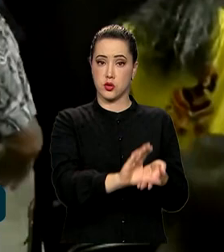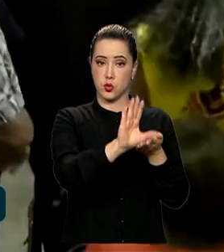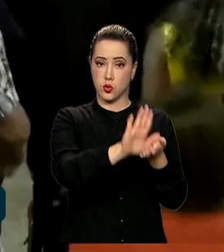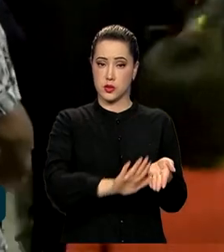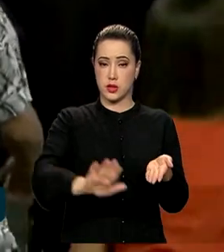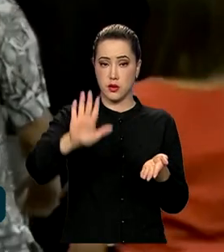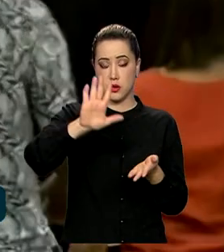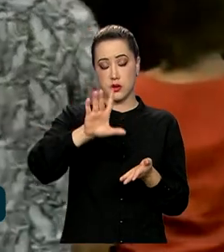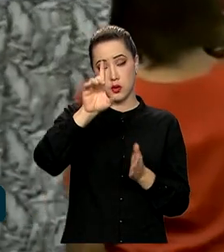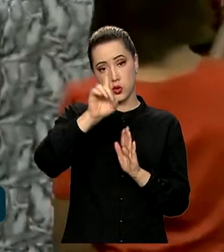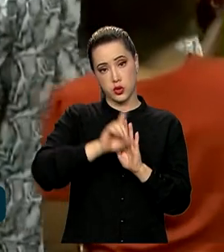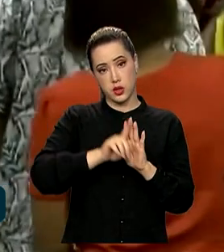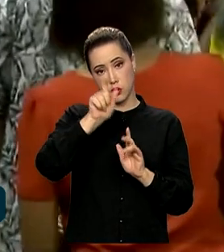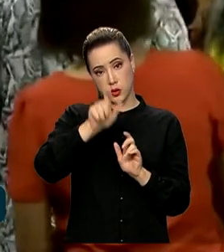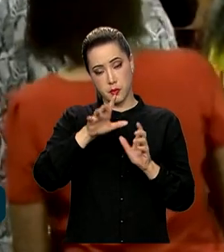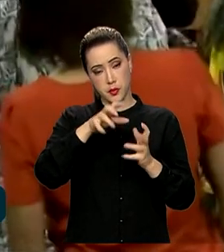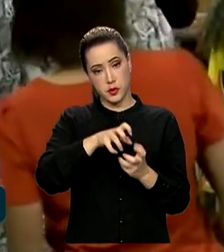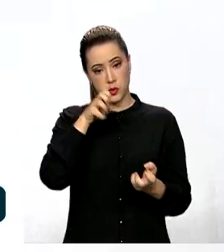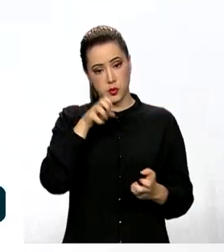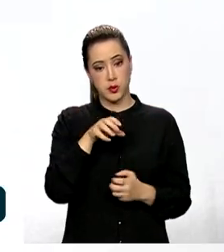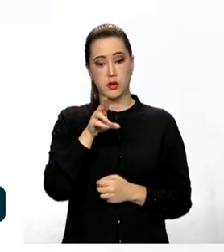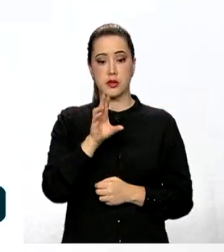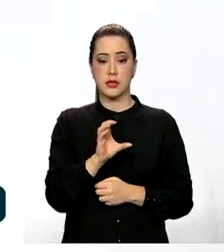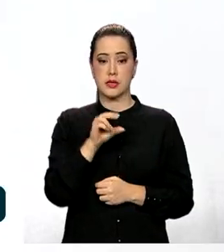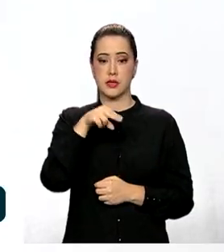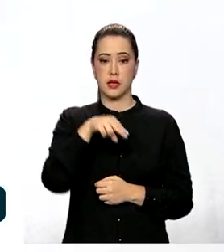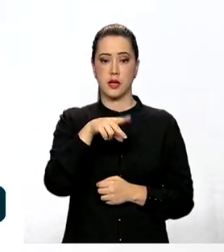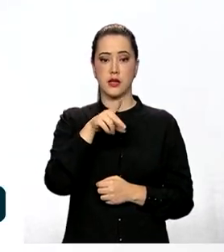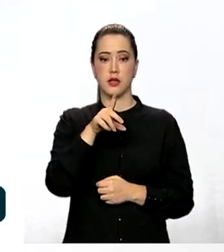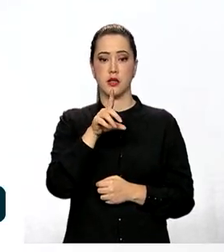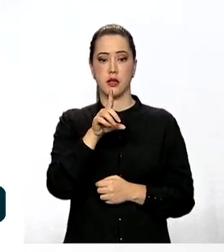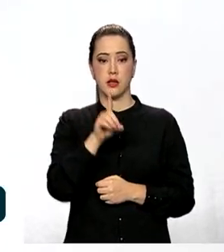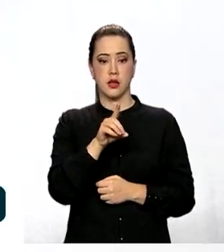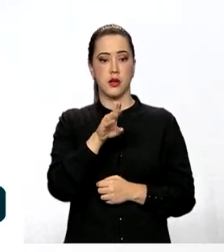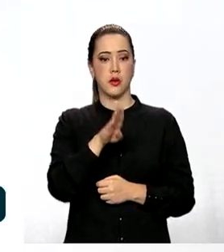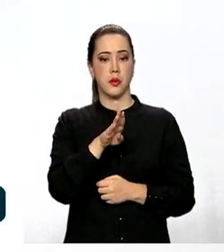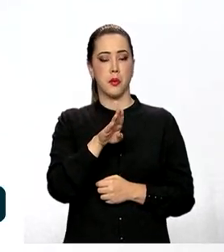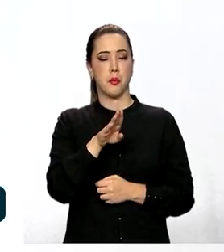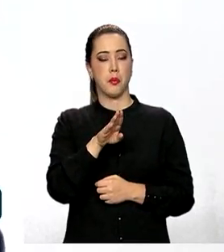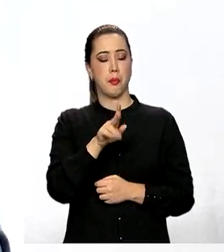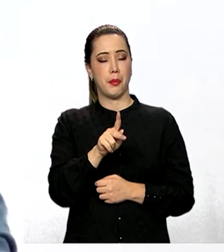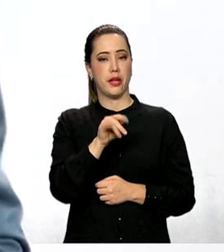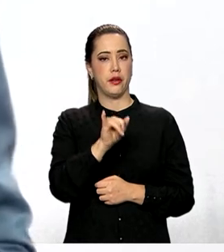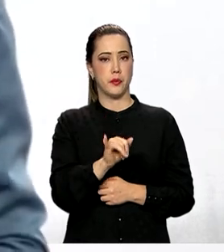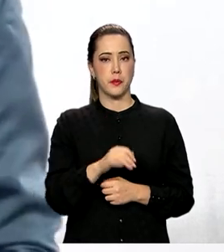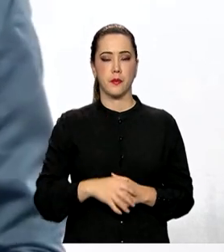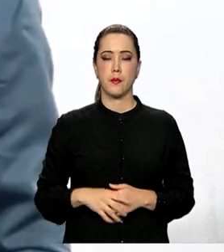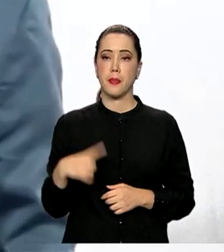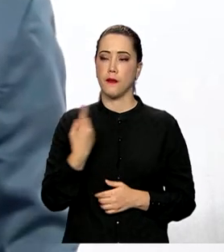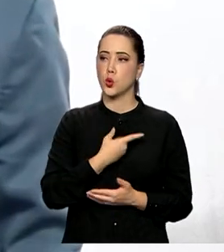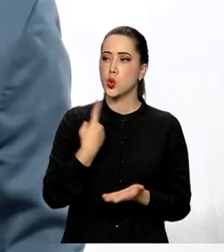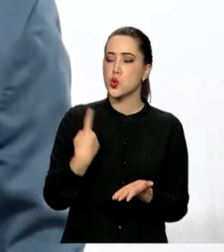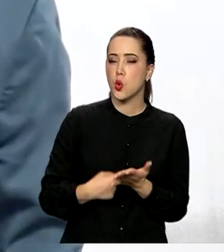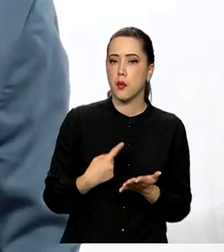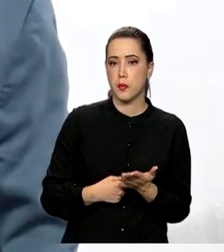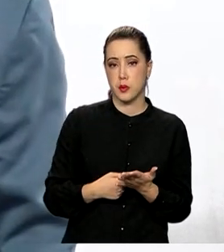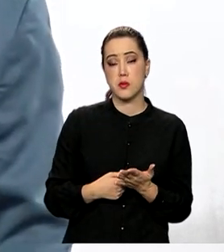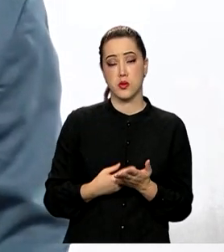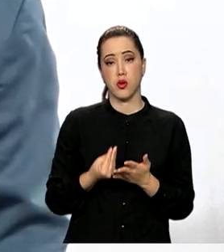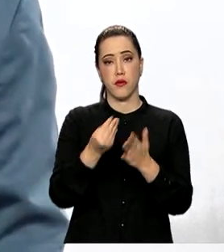da Pessoa Idosa, o CNDPI. O nosso compromisso é garantir que todas as pessoas tenham o direito de envelhecer.